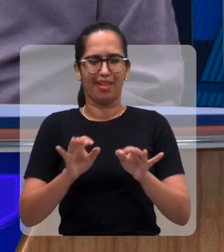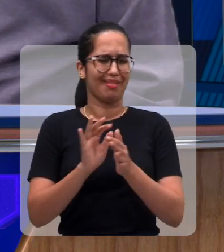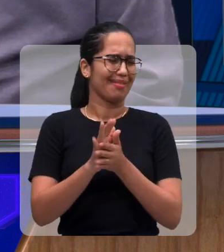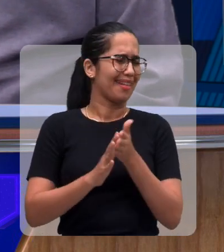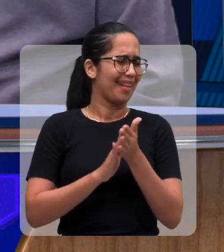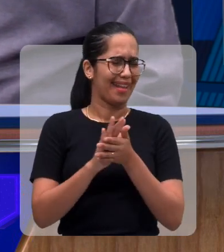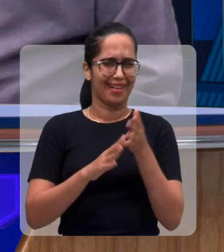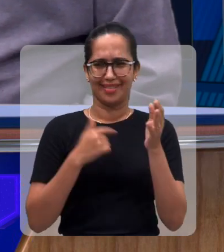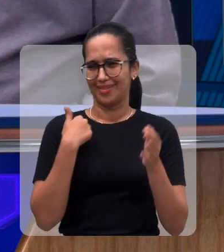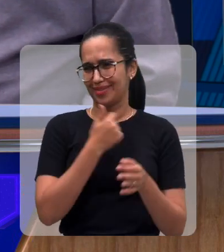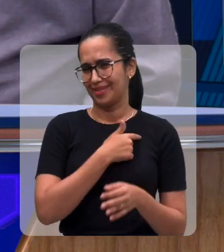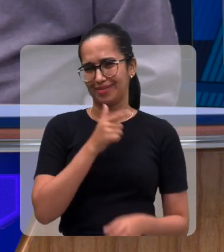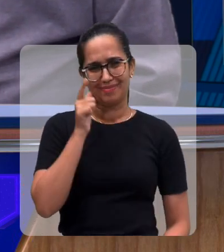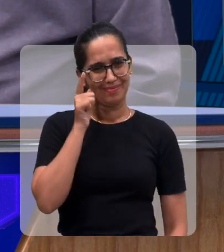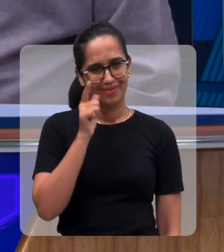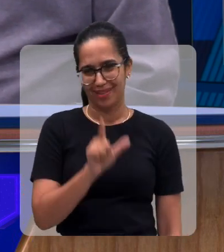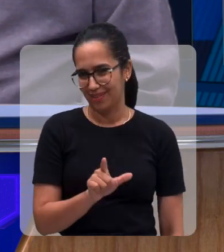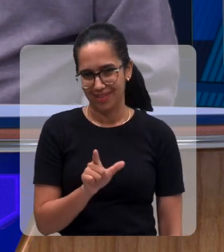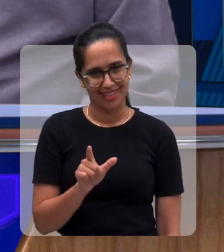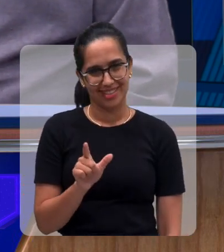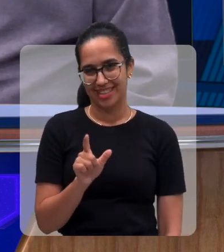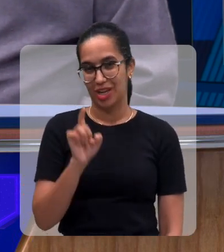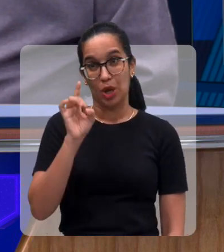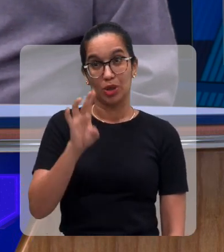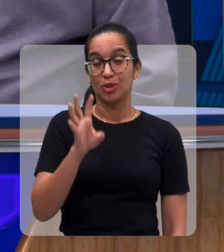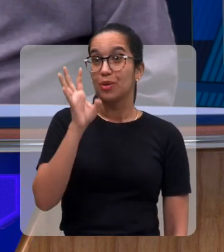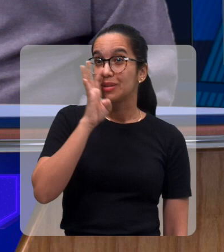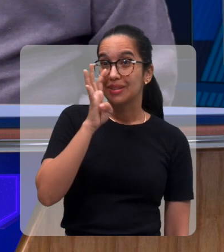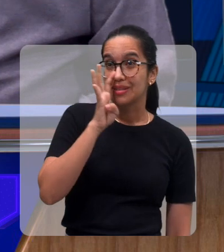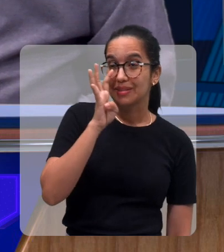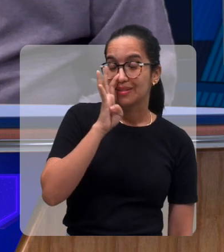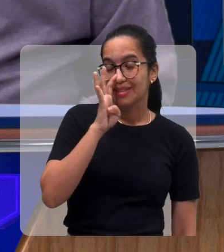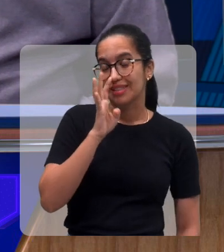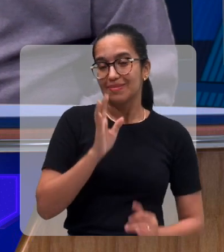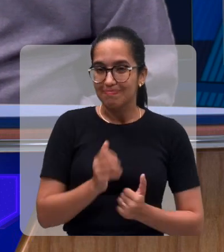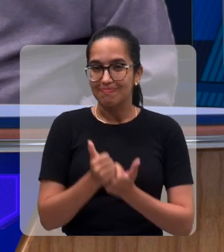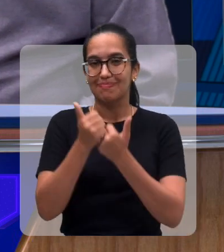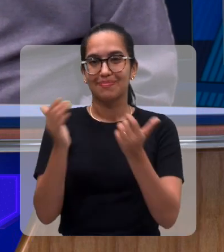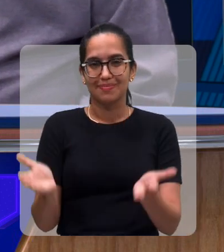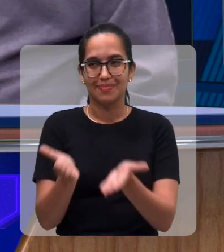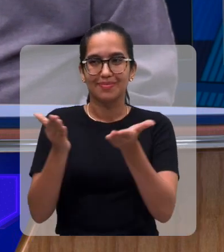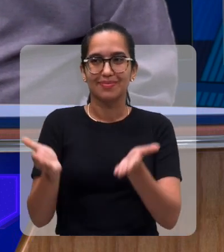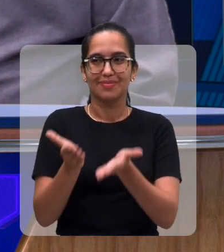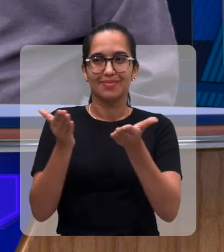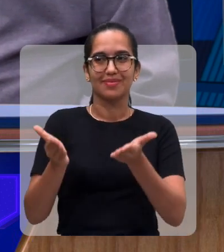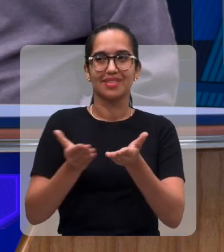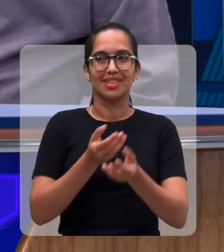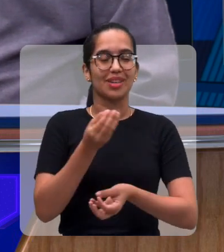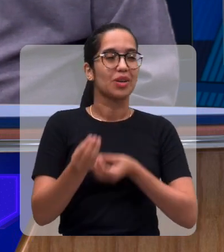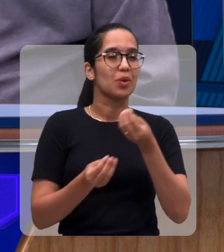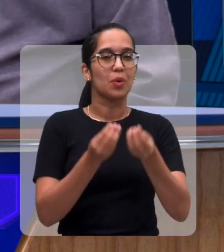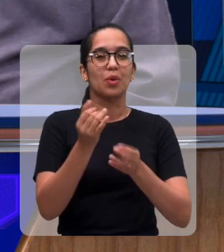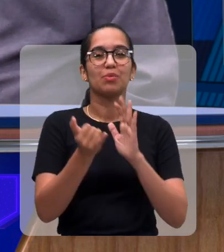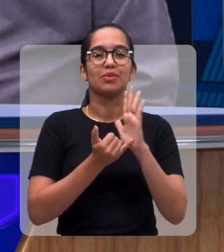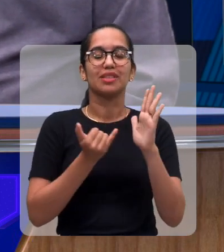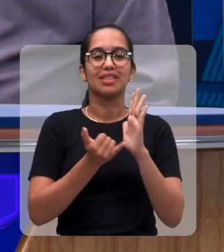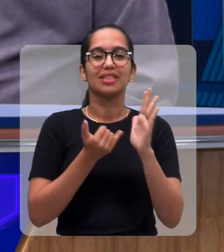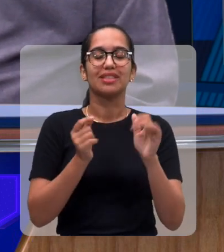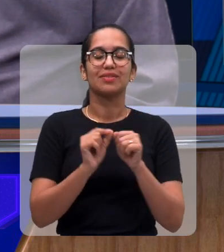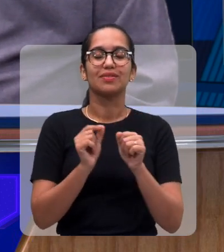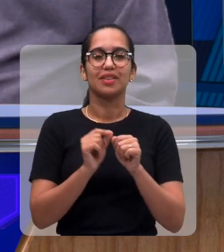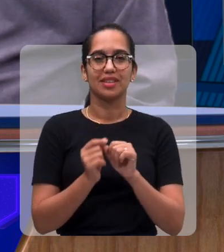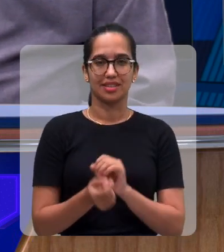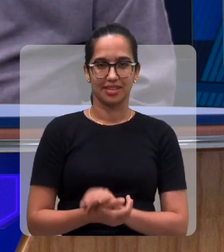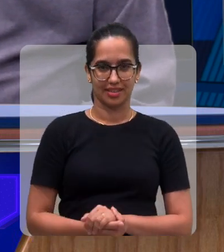a gente está fora, né? Do festival. Vamos participar apenas dando apoio e estimulando. Como é que vai para fazer a inscrição?